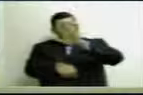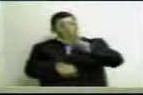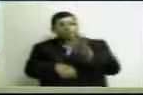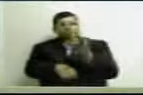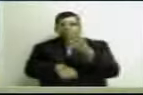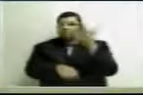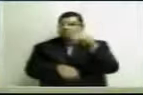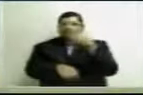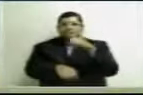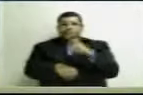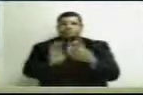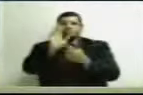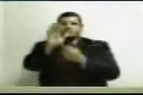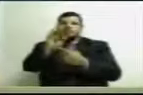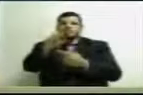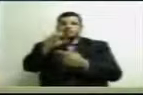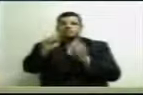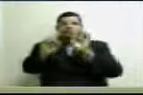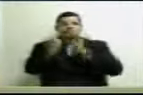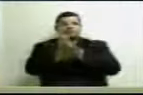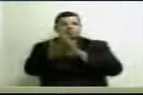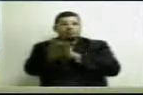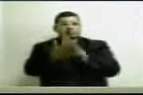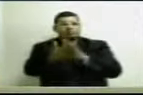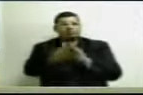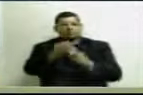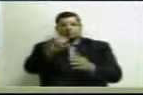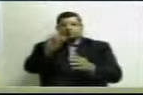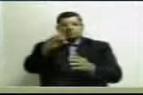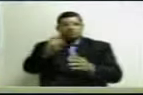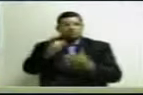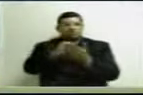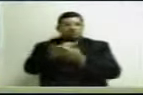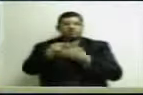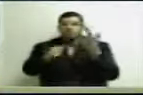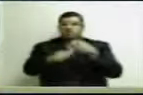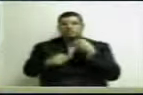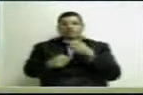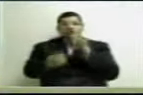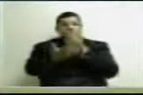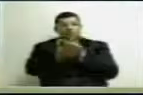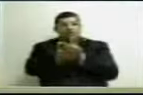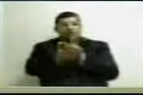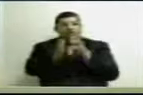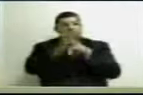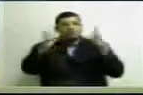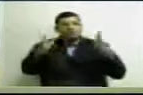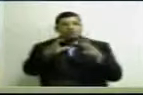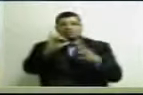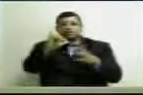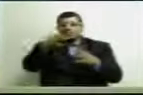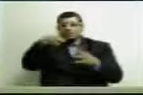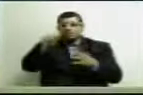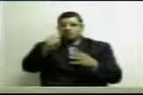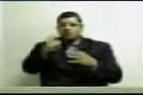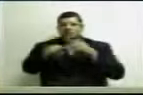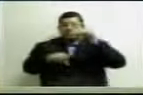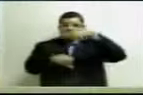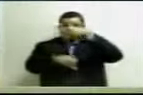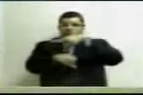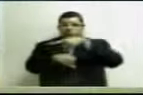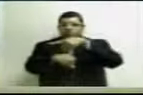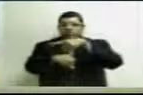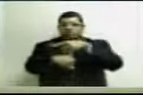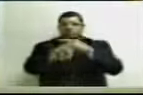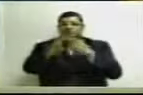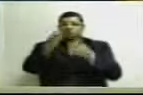que não dá renúncia fiscal nenhuma para a cesta básica. Nós pagamos o maior ICMS do país